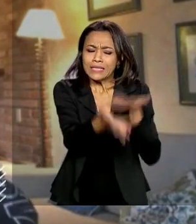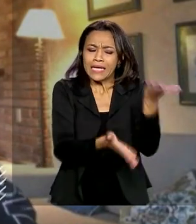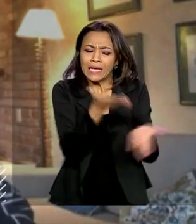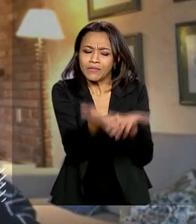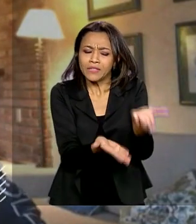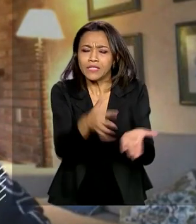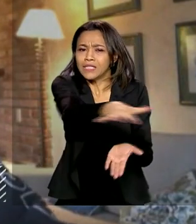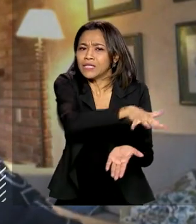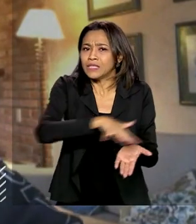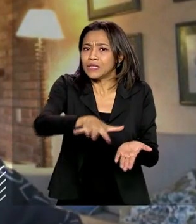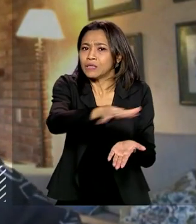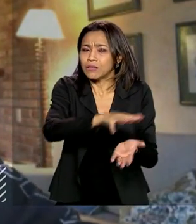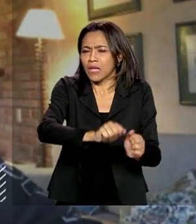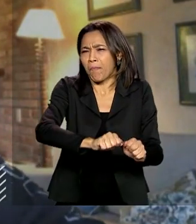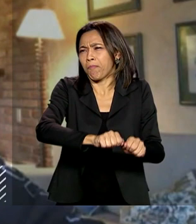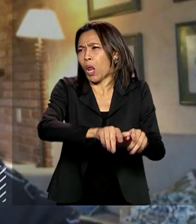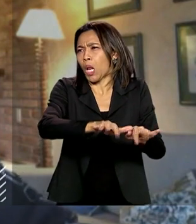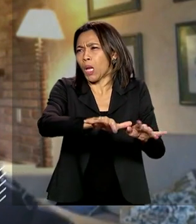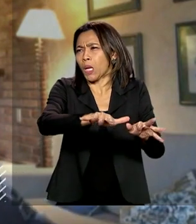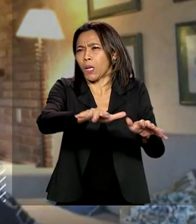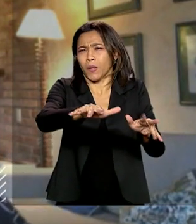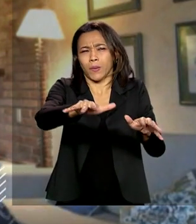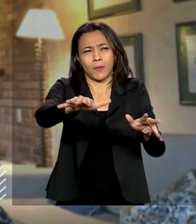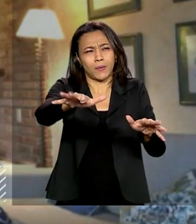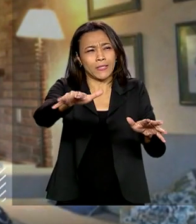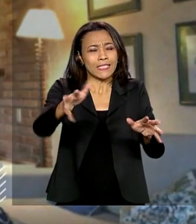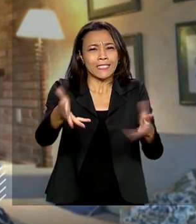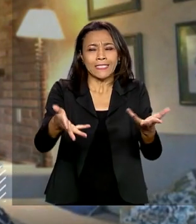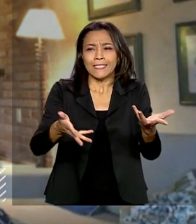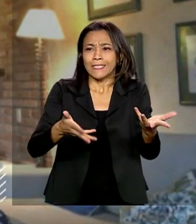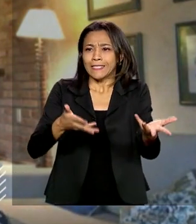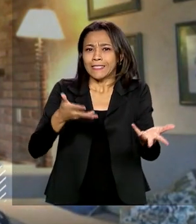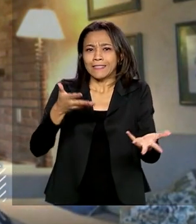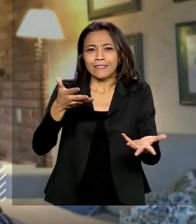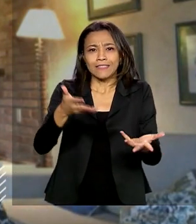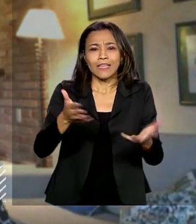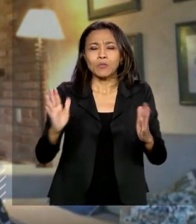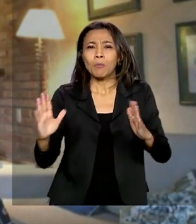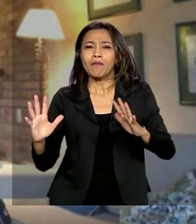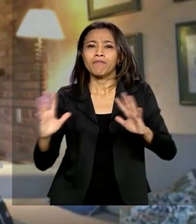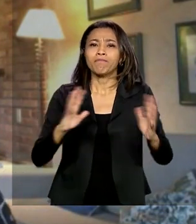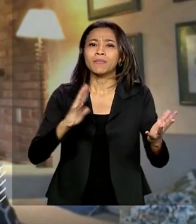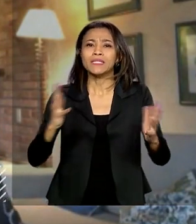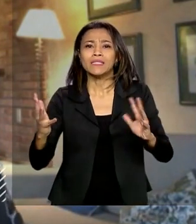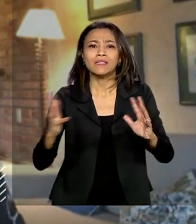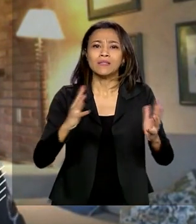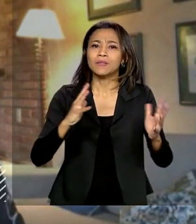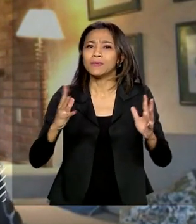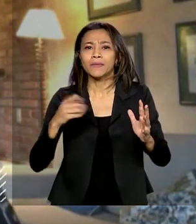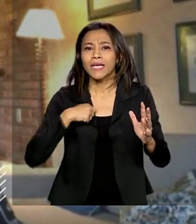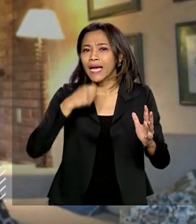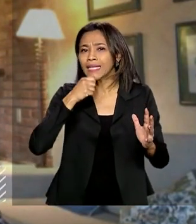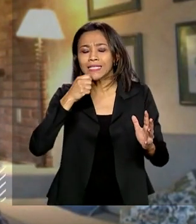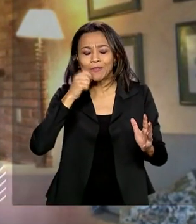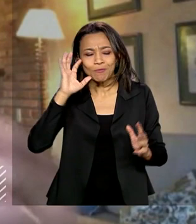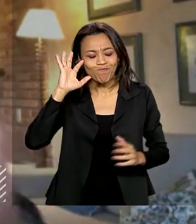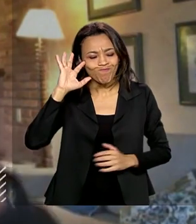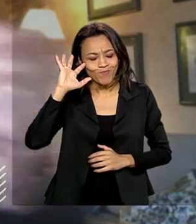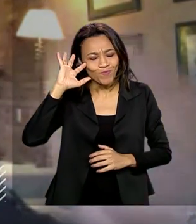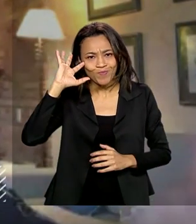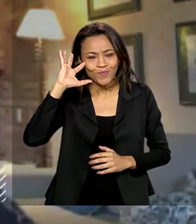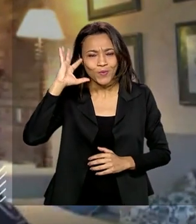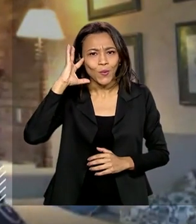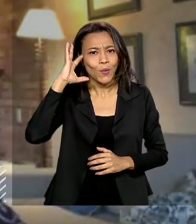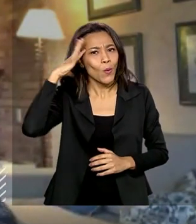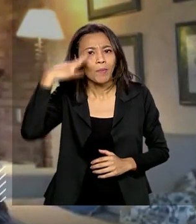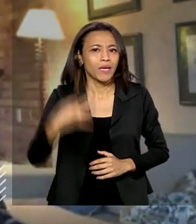ele está muito difuso, muito diluído, e muito entrando numa fase que você não consegue pegar. A rapidez